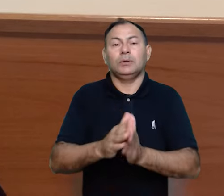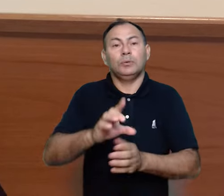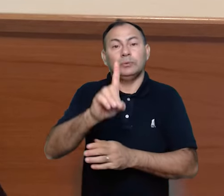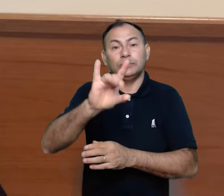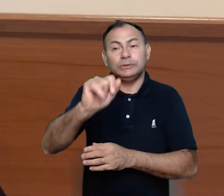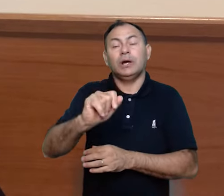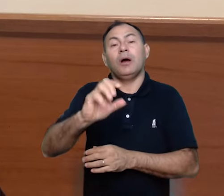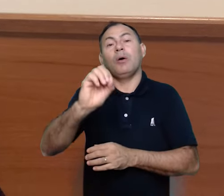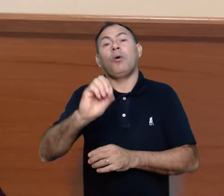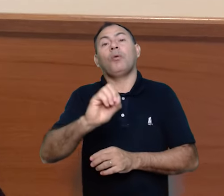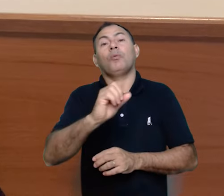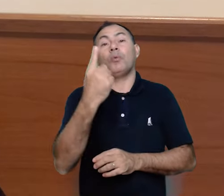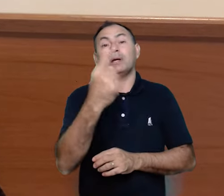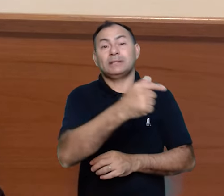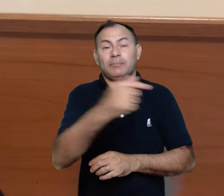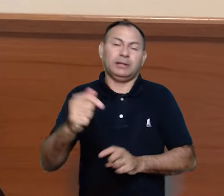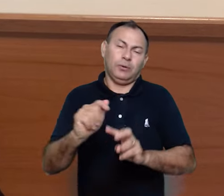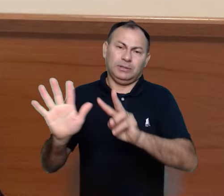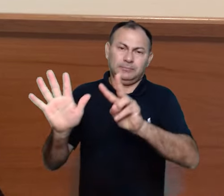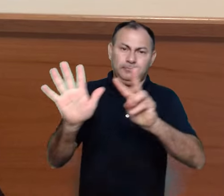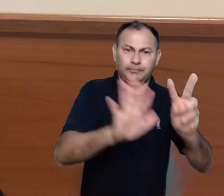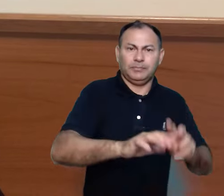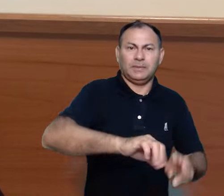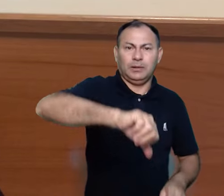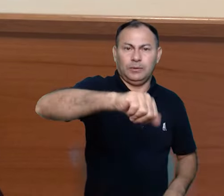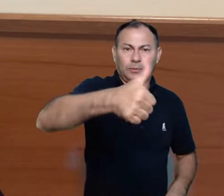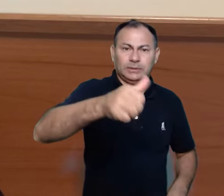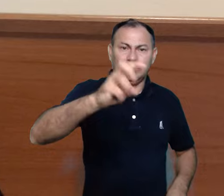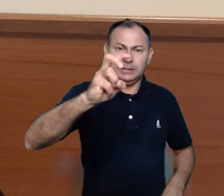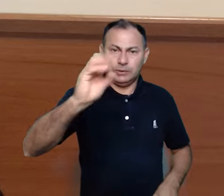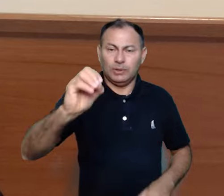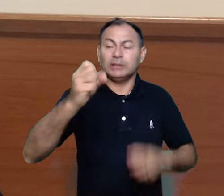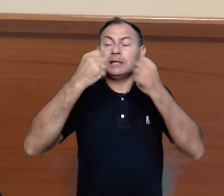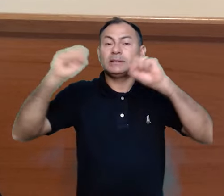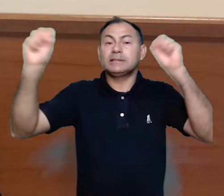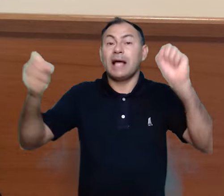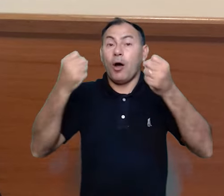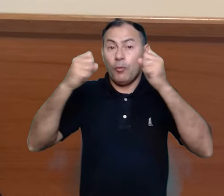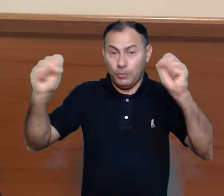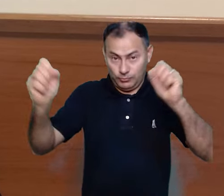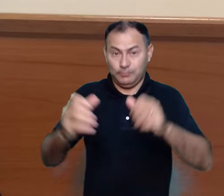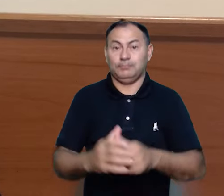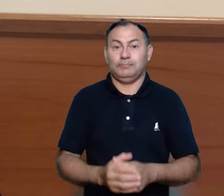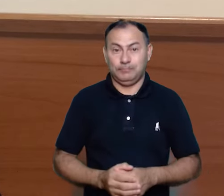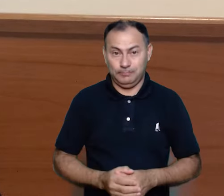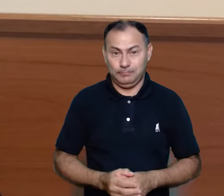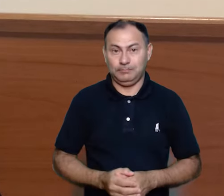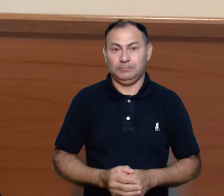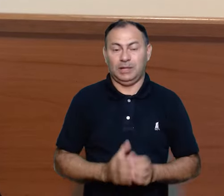num dia ou numa semana, os cento e cinquenta salmos.